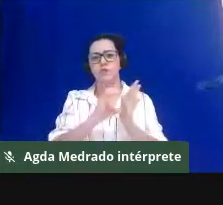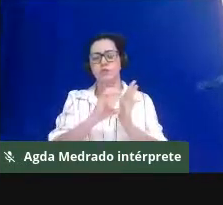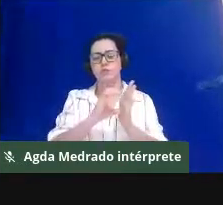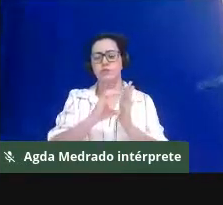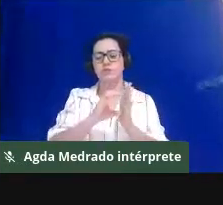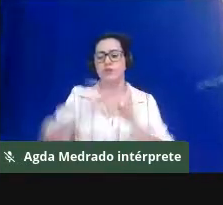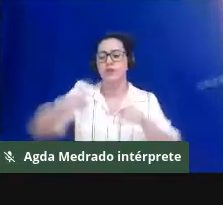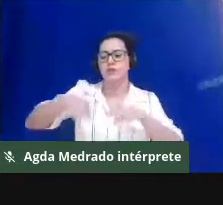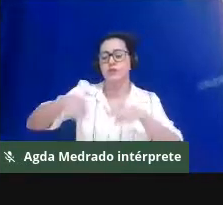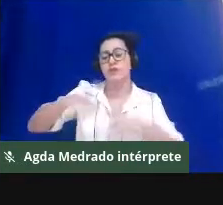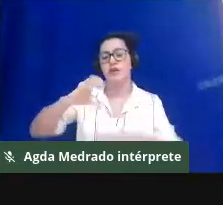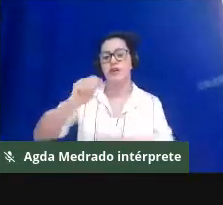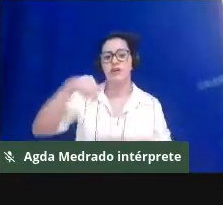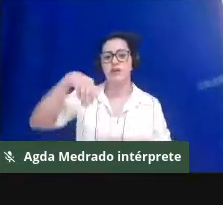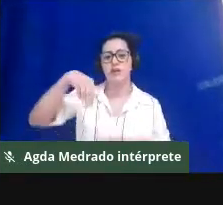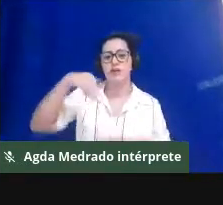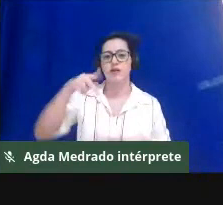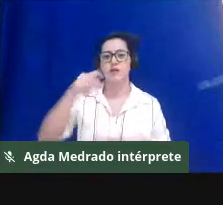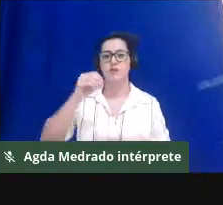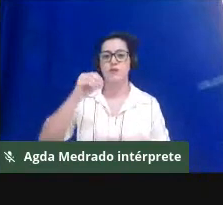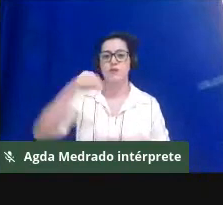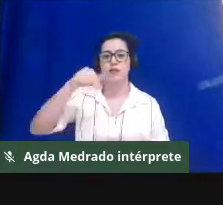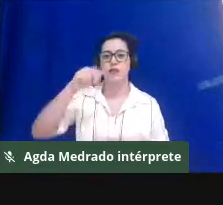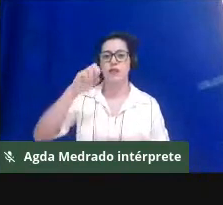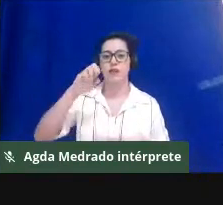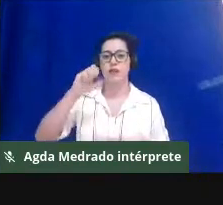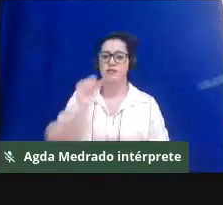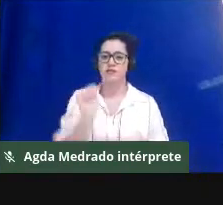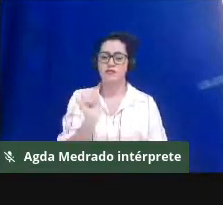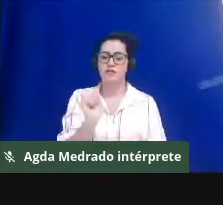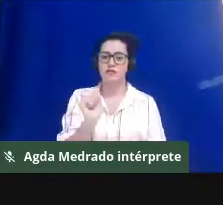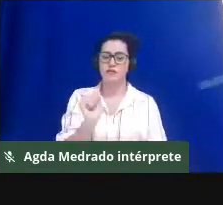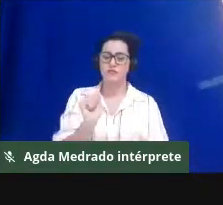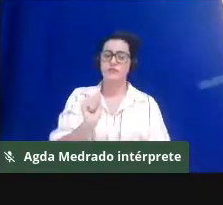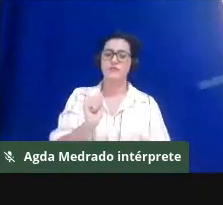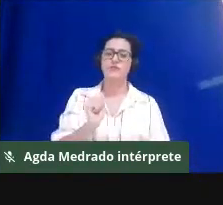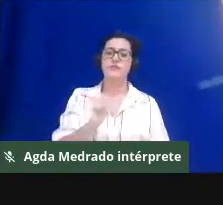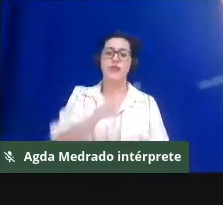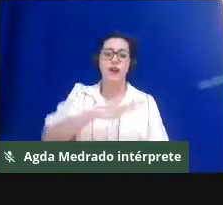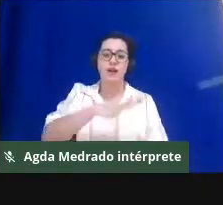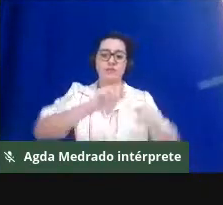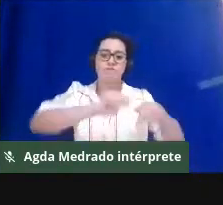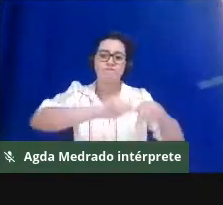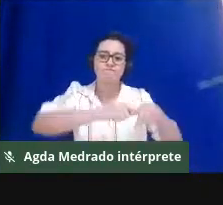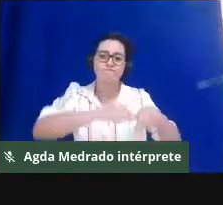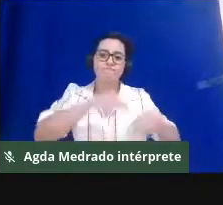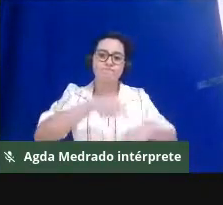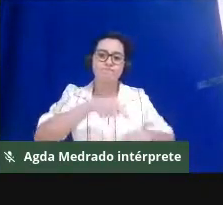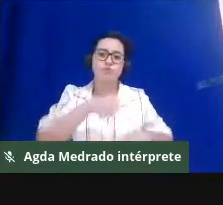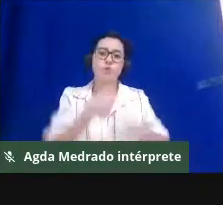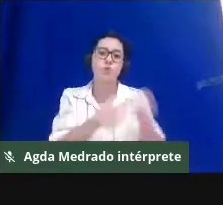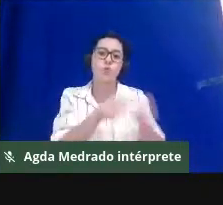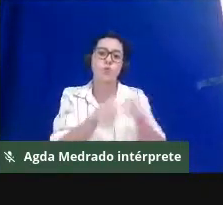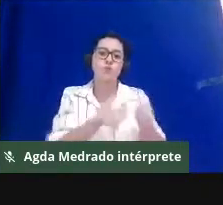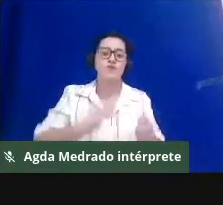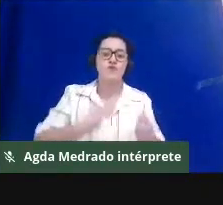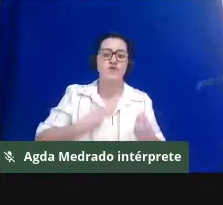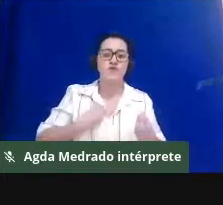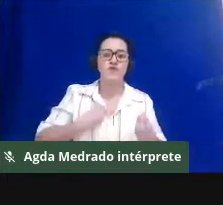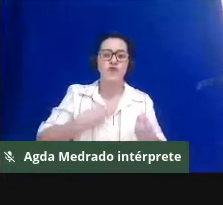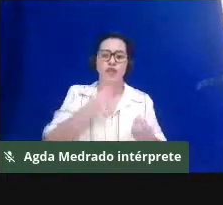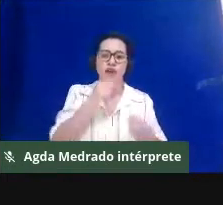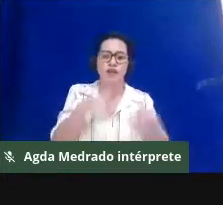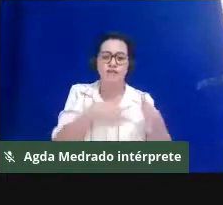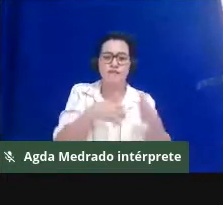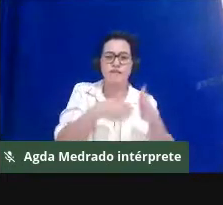porque grande parte dessas comunidades crombolas vivem à beira do rio, vivem à beira das lagoas, necessitam